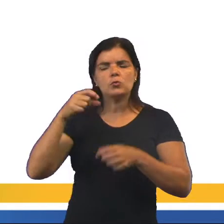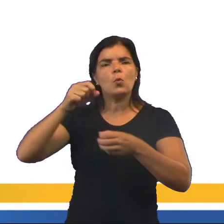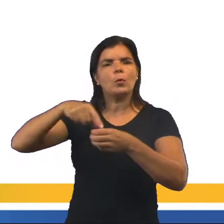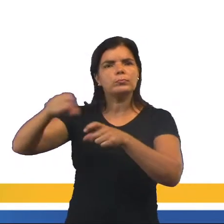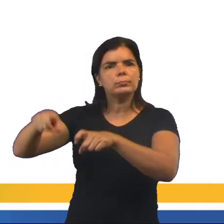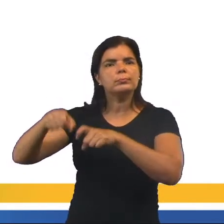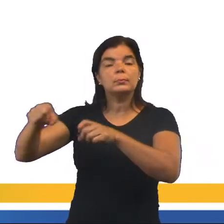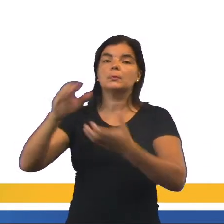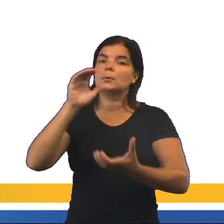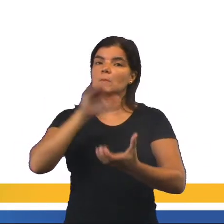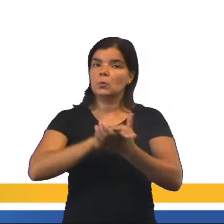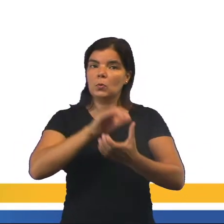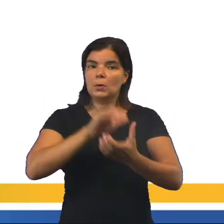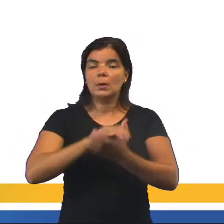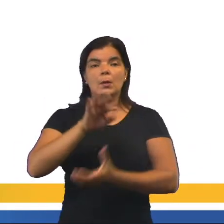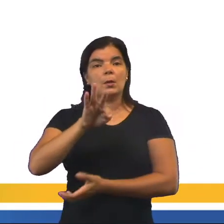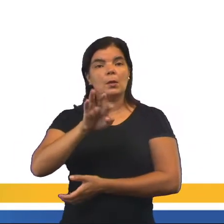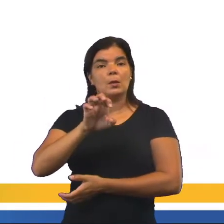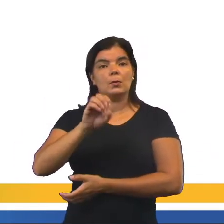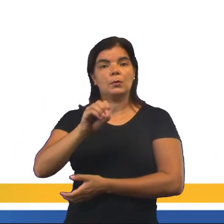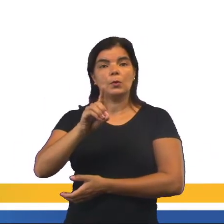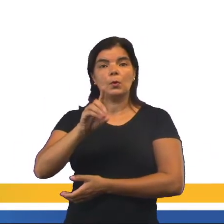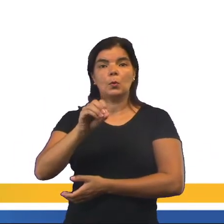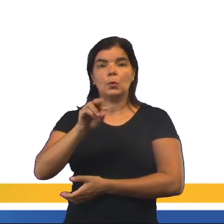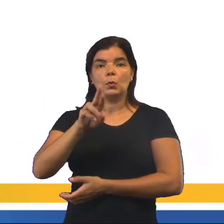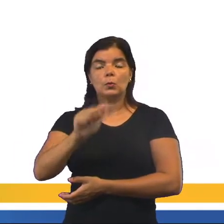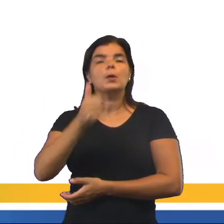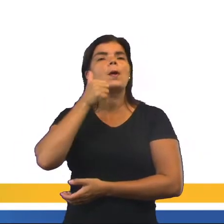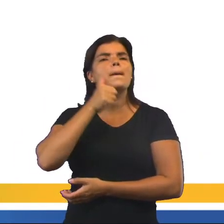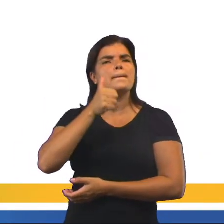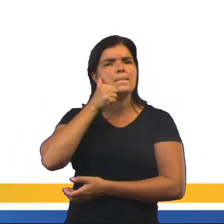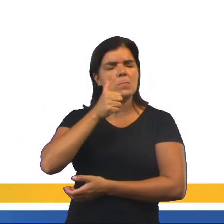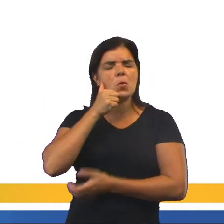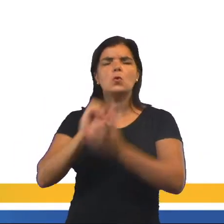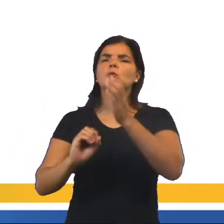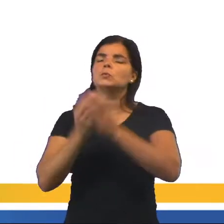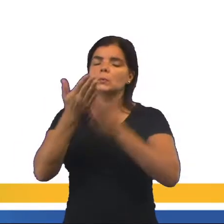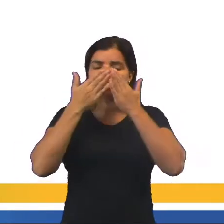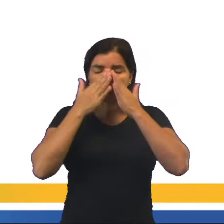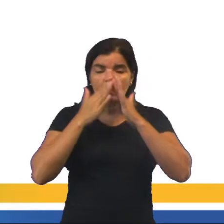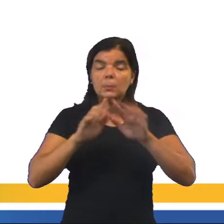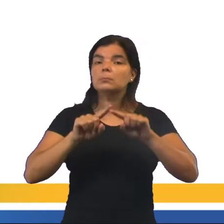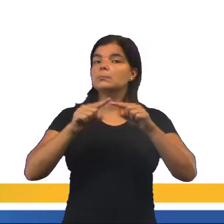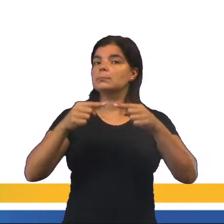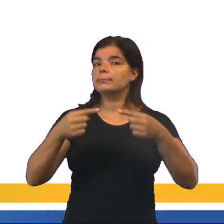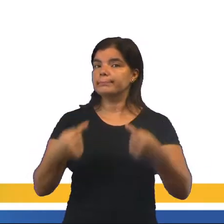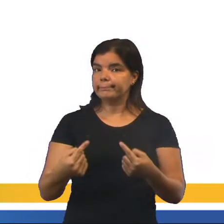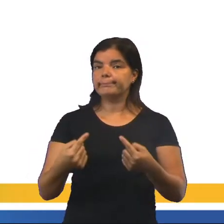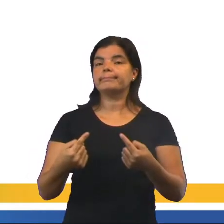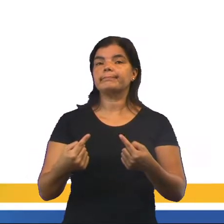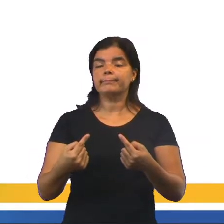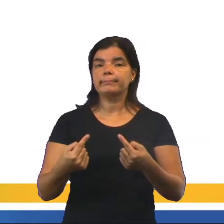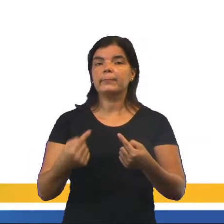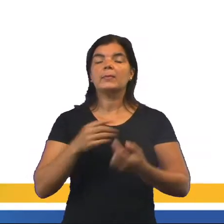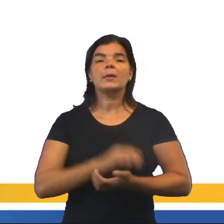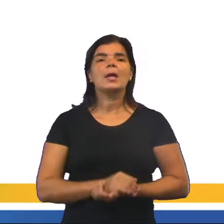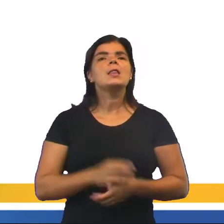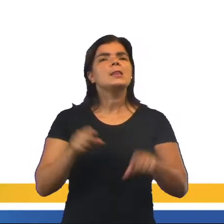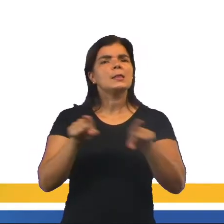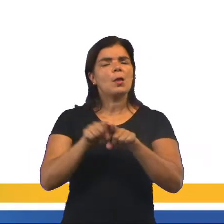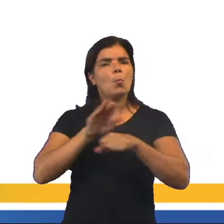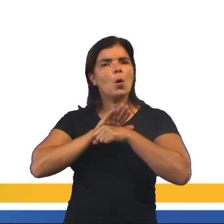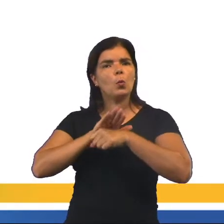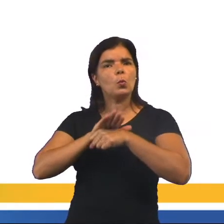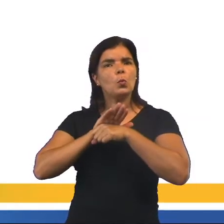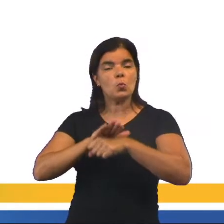Ele era casado com Teodora, que era uma mulher de origem bastante humilde. Porém, ela também